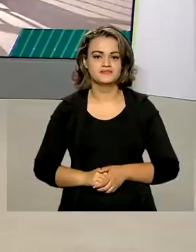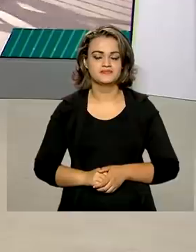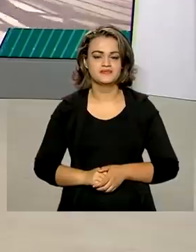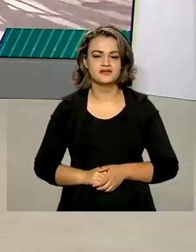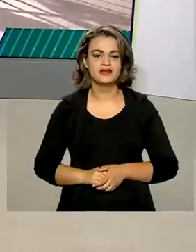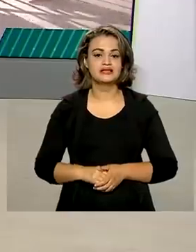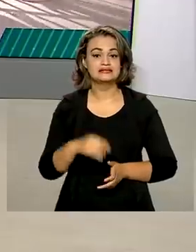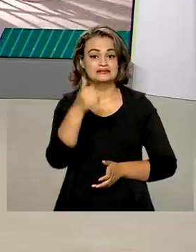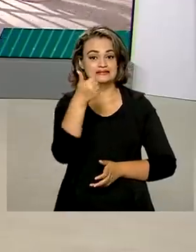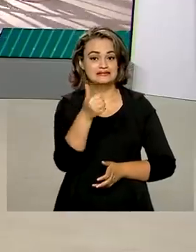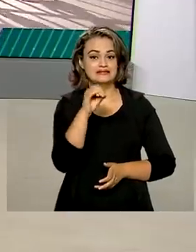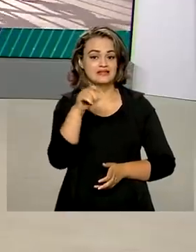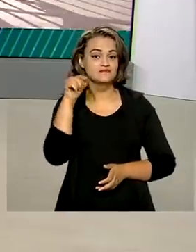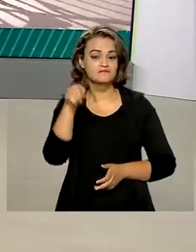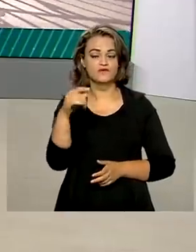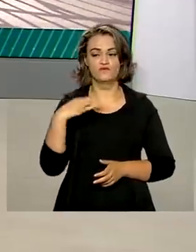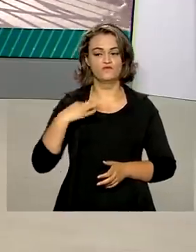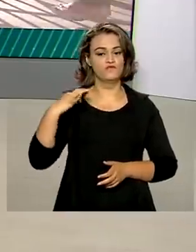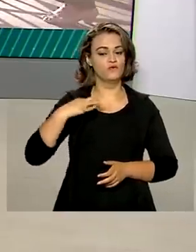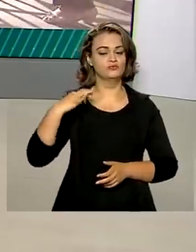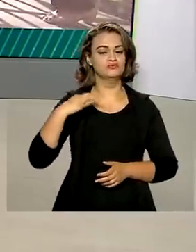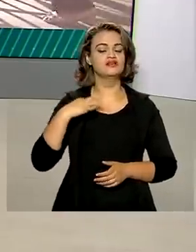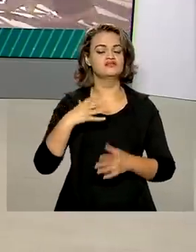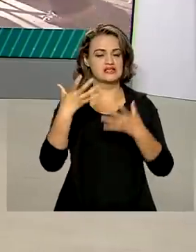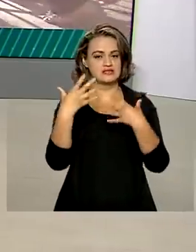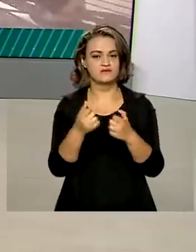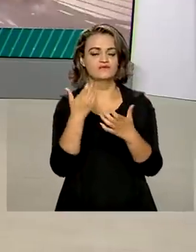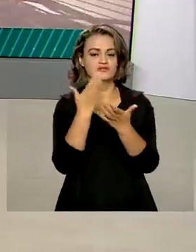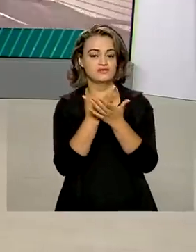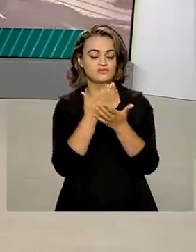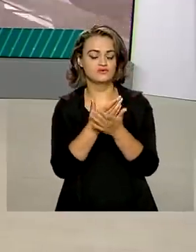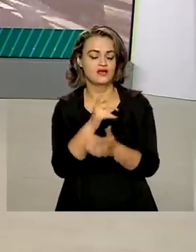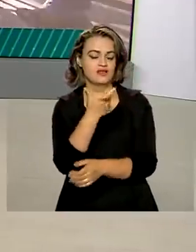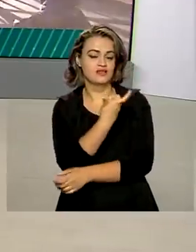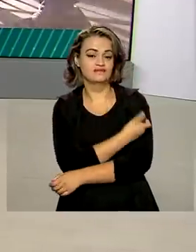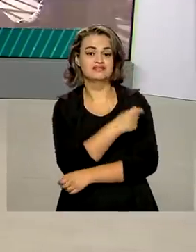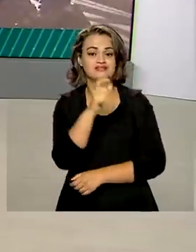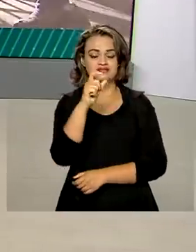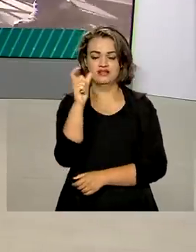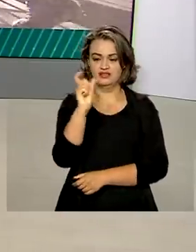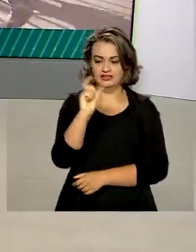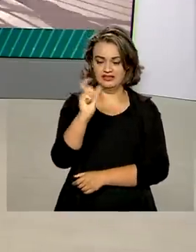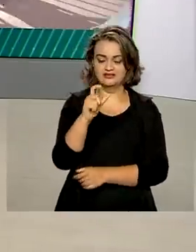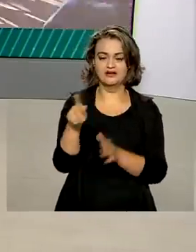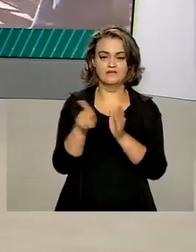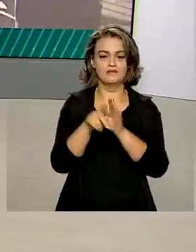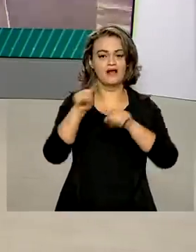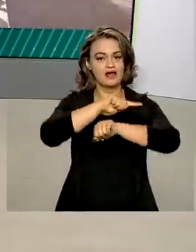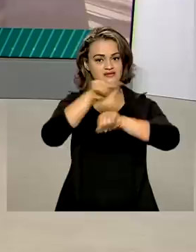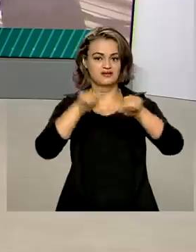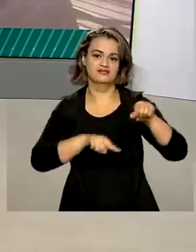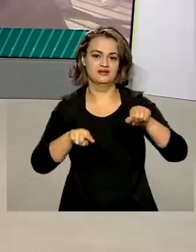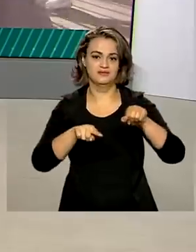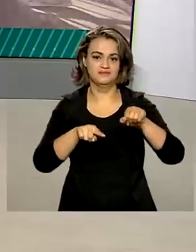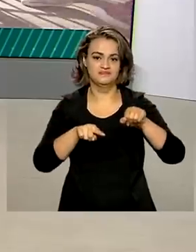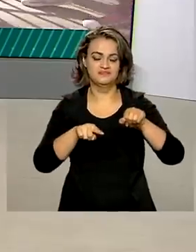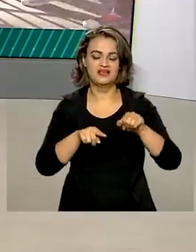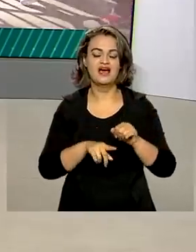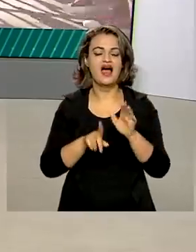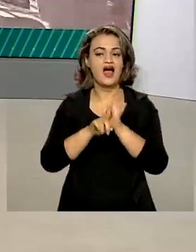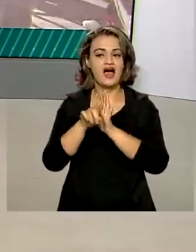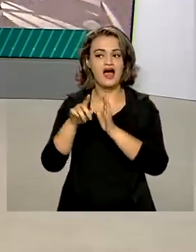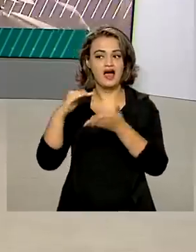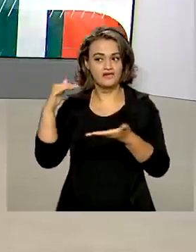10 mil voluntários vão participar de um estudo clínico da terceira dose da vacina da AstraZeneca no Brasil. A análise foi